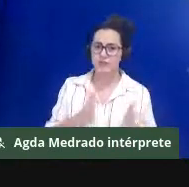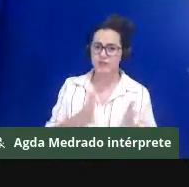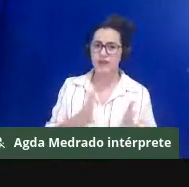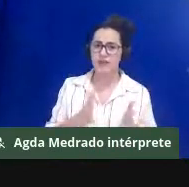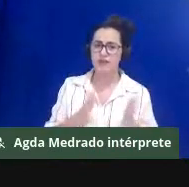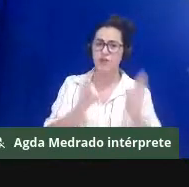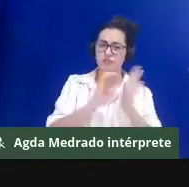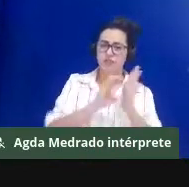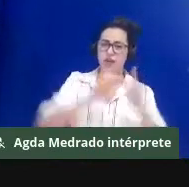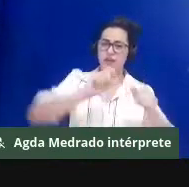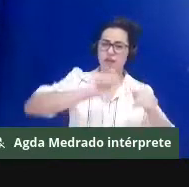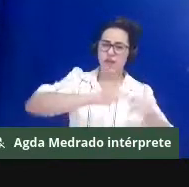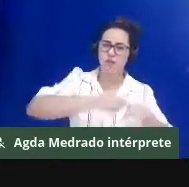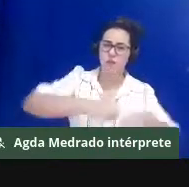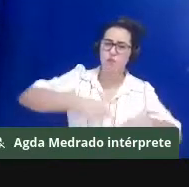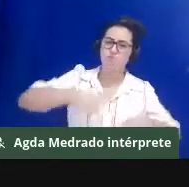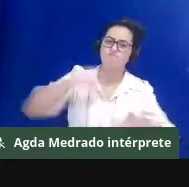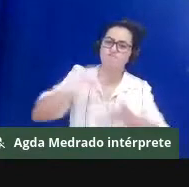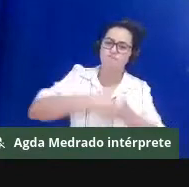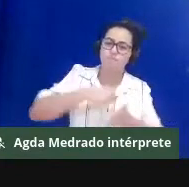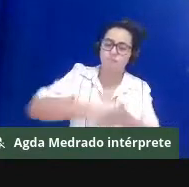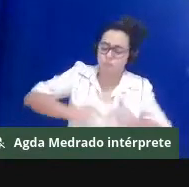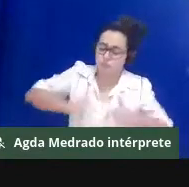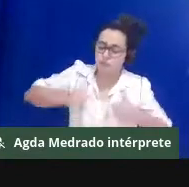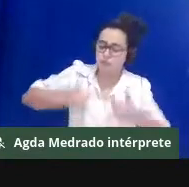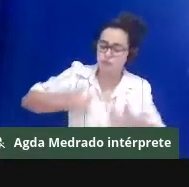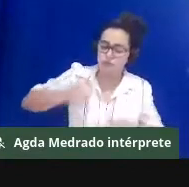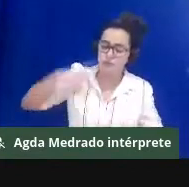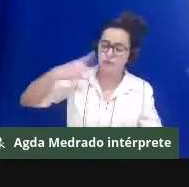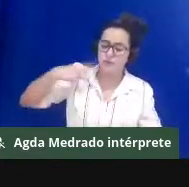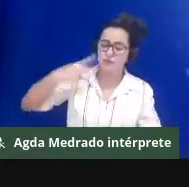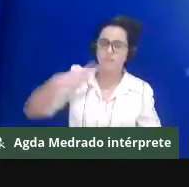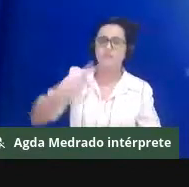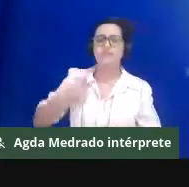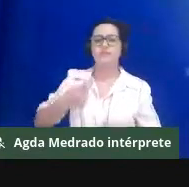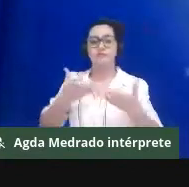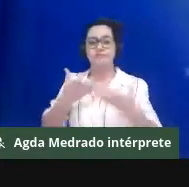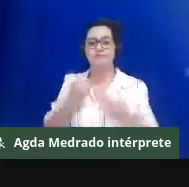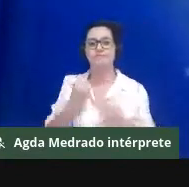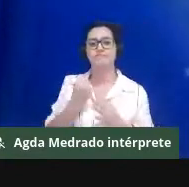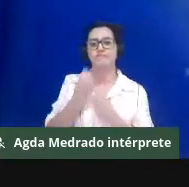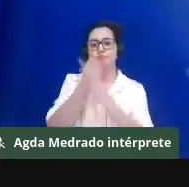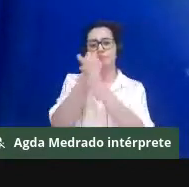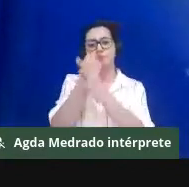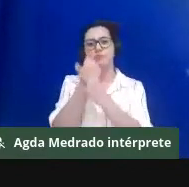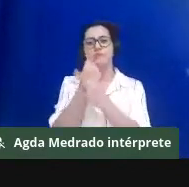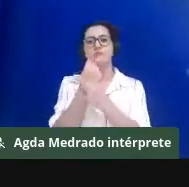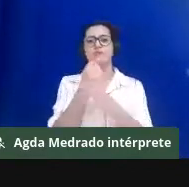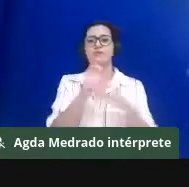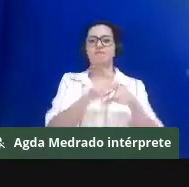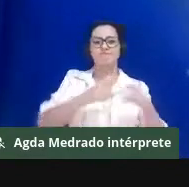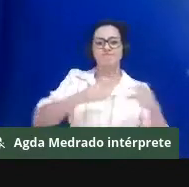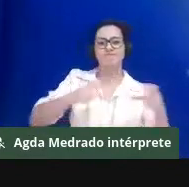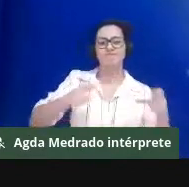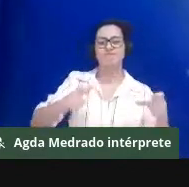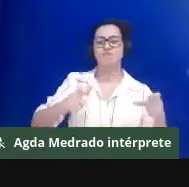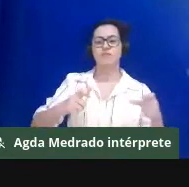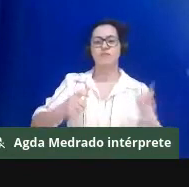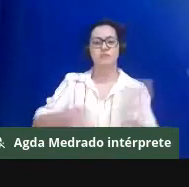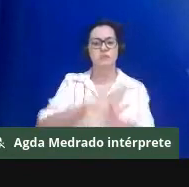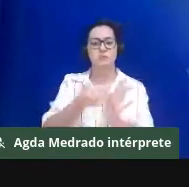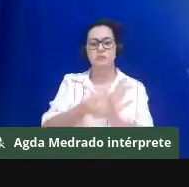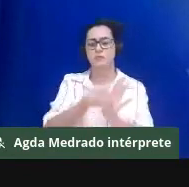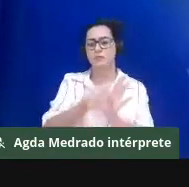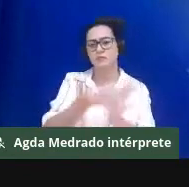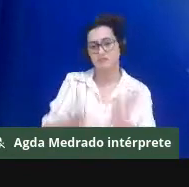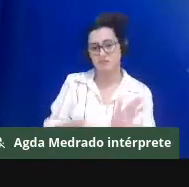política pública do Estado, para que garanta a sua forma de reprodução. O que se tem visto nos últimos anos é uma